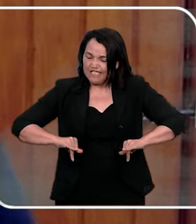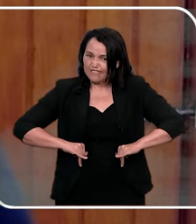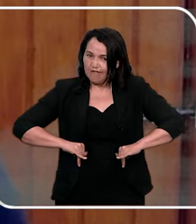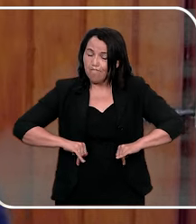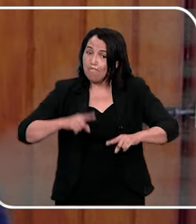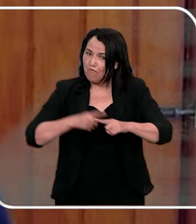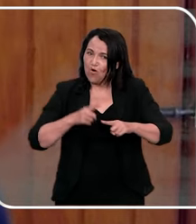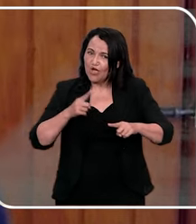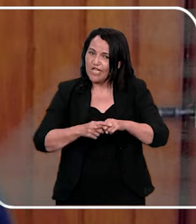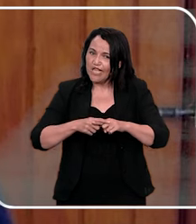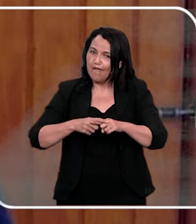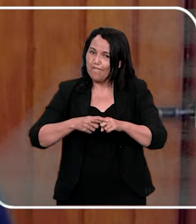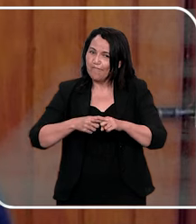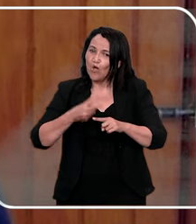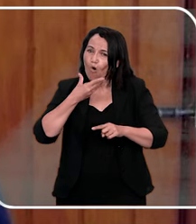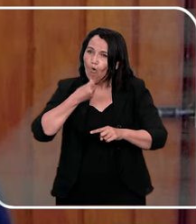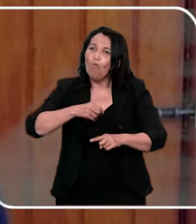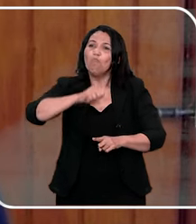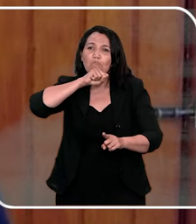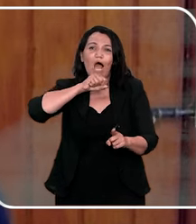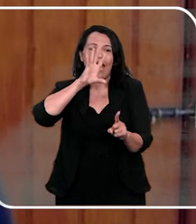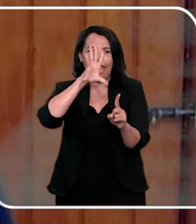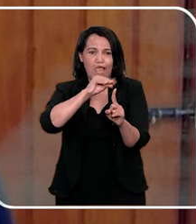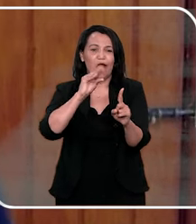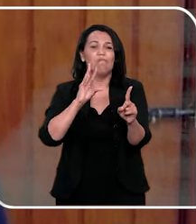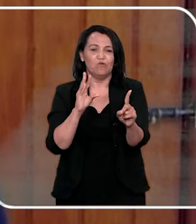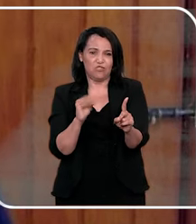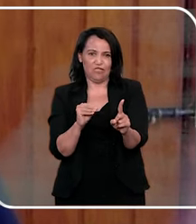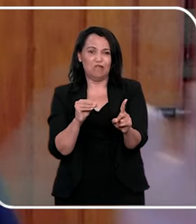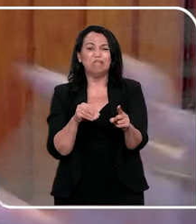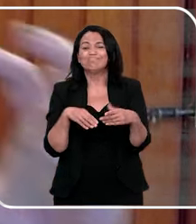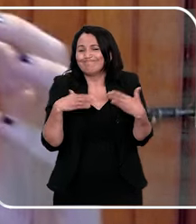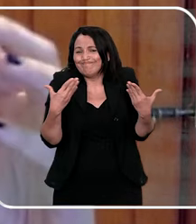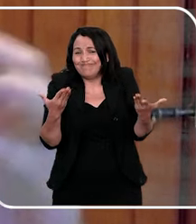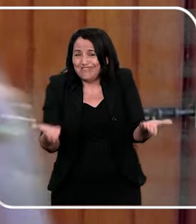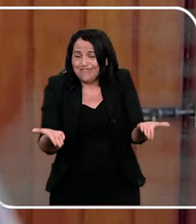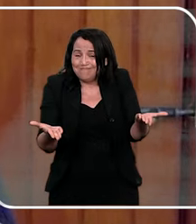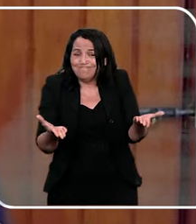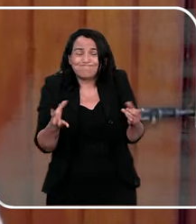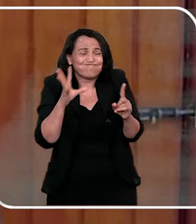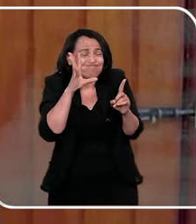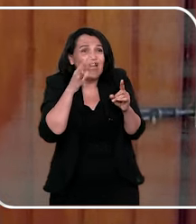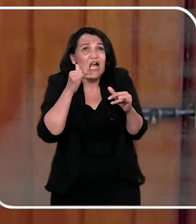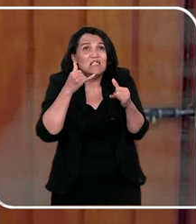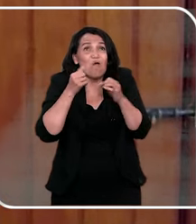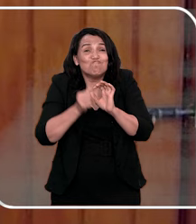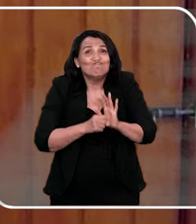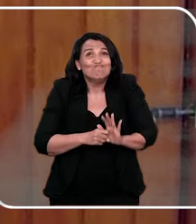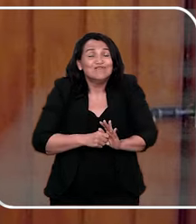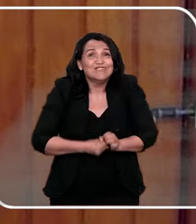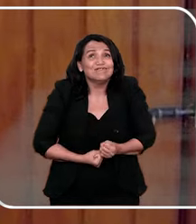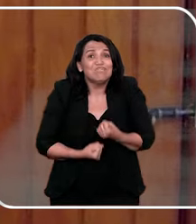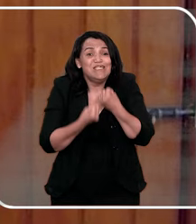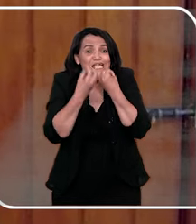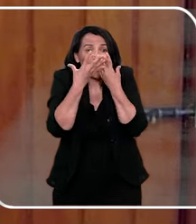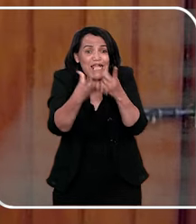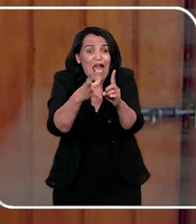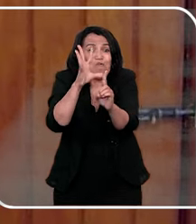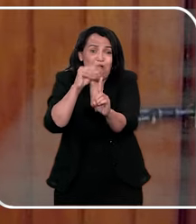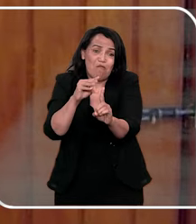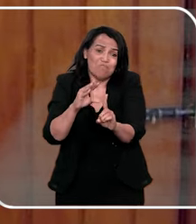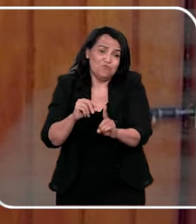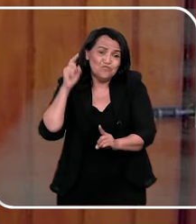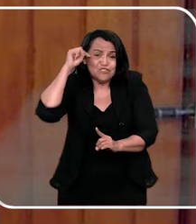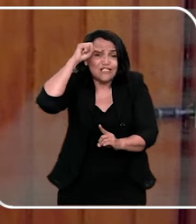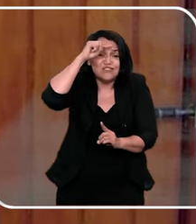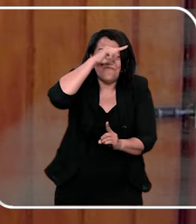sofressem, porque tem um pai abusador, sabe, então, está vendo, tanto que coisas que permeiam a revelação de um abuso, o quanto